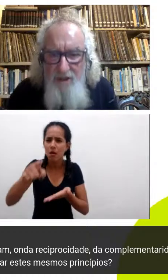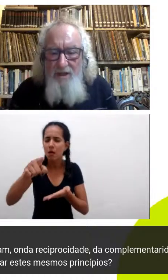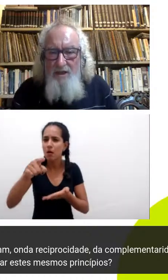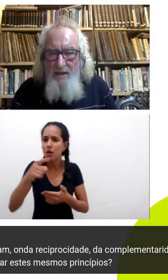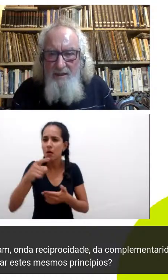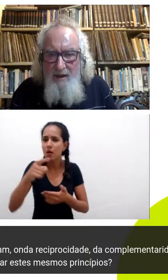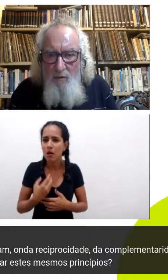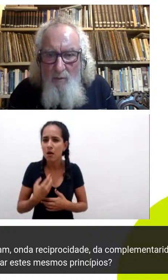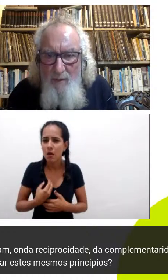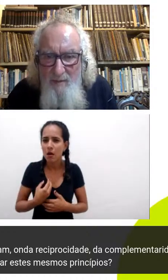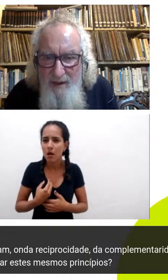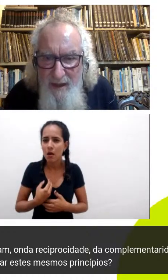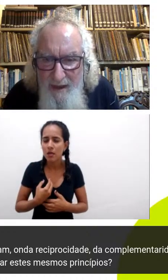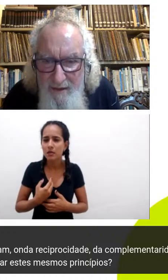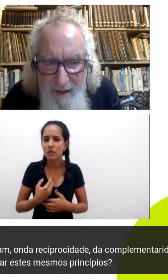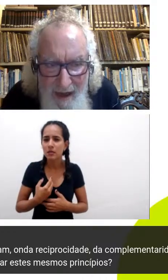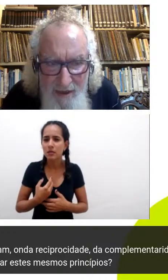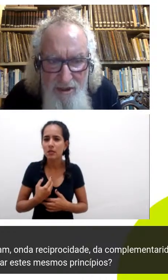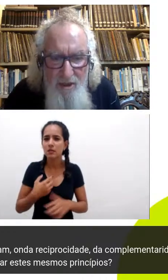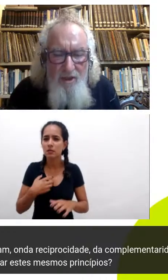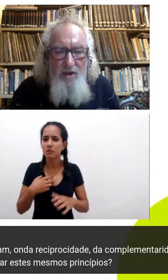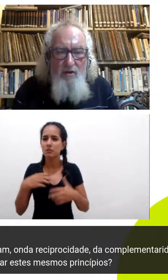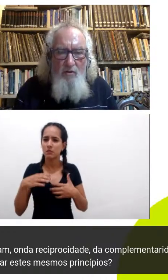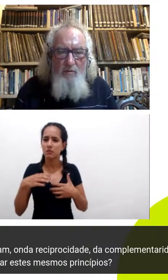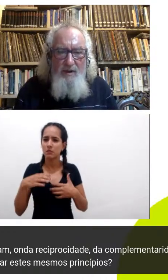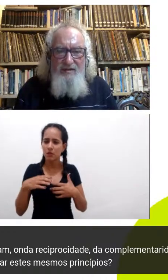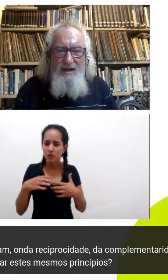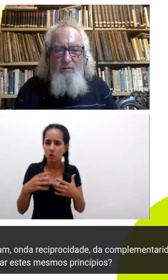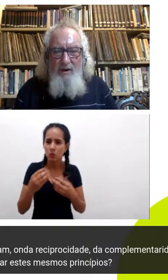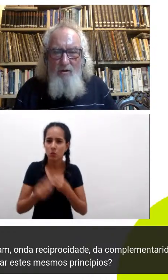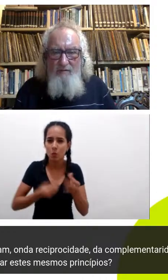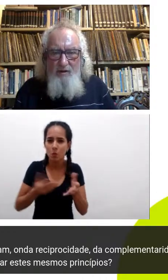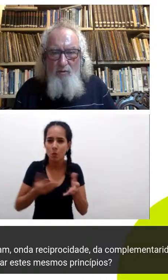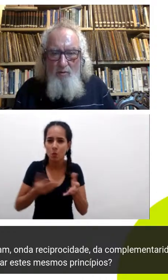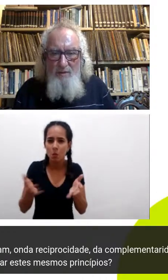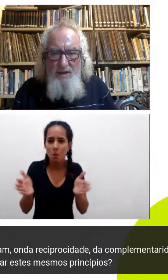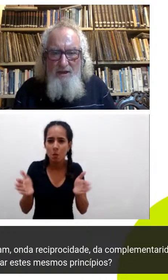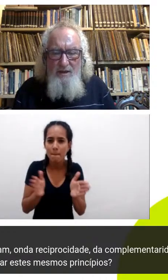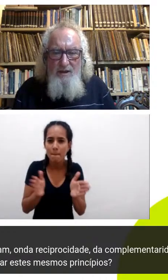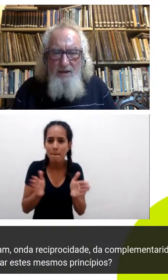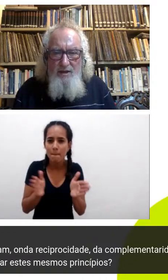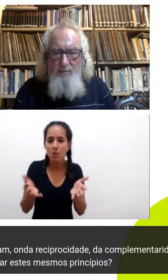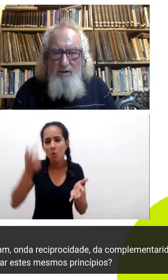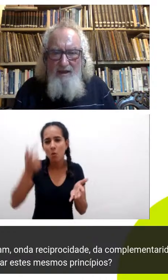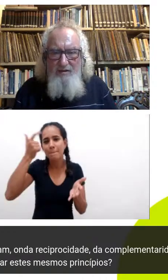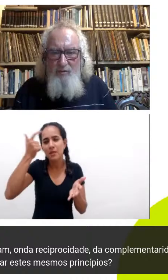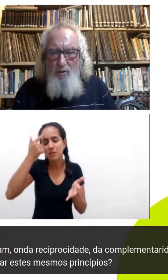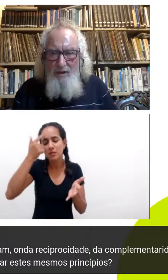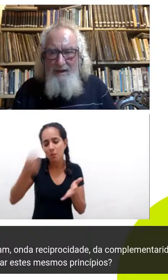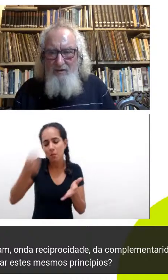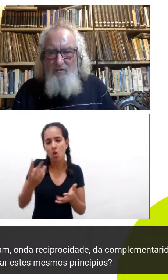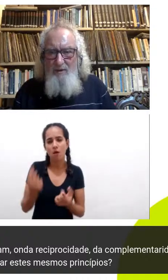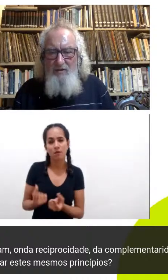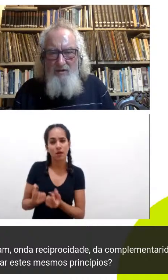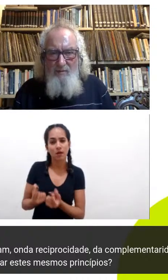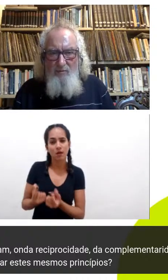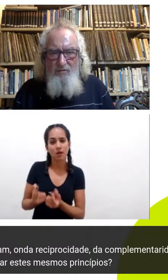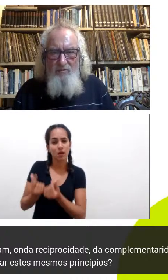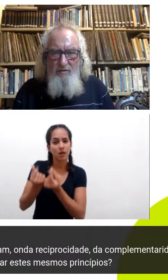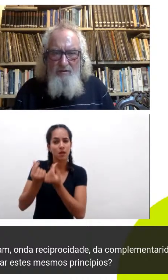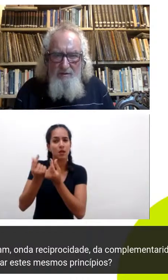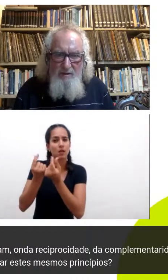reciprocidade da complementaridade como pensar como nova economia que pudesse adotar esses